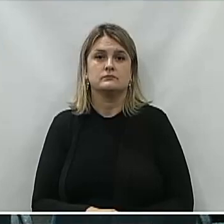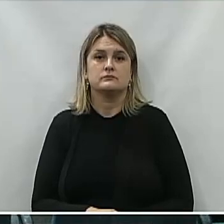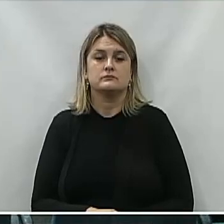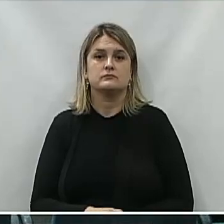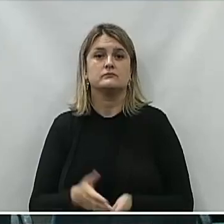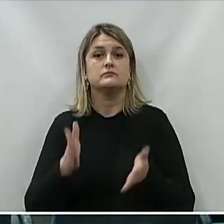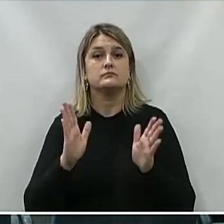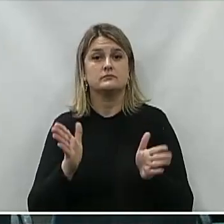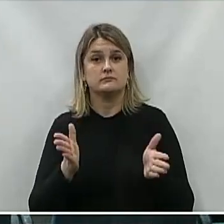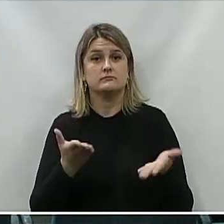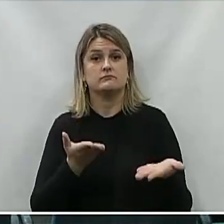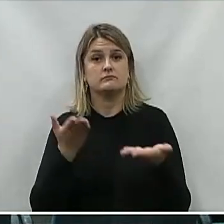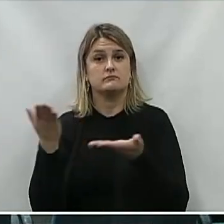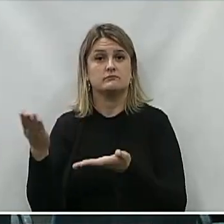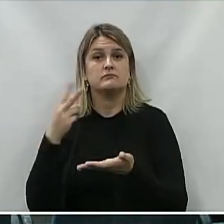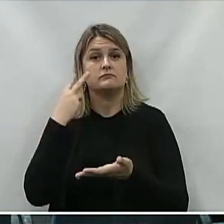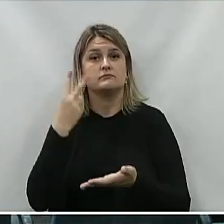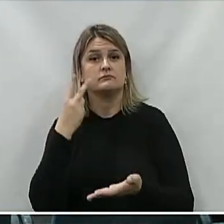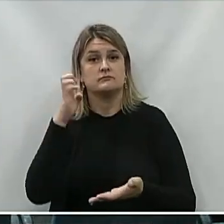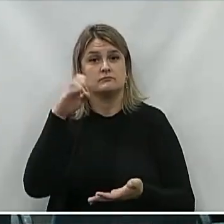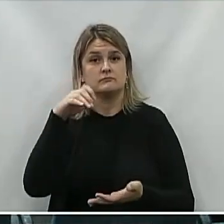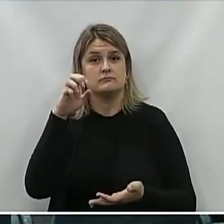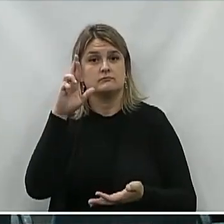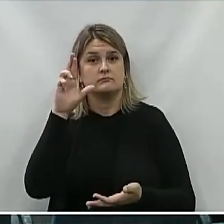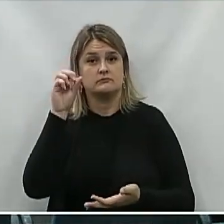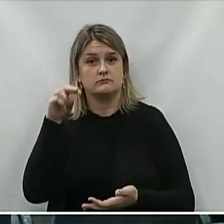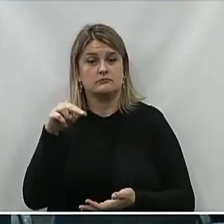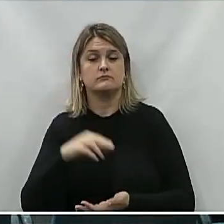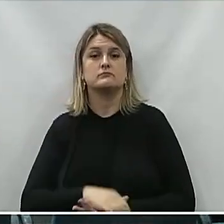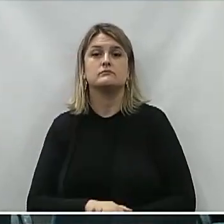Com a palavra, vereador Emerson Lourenço